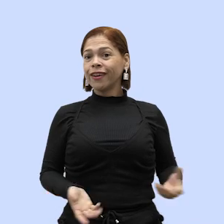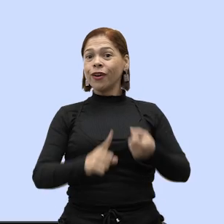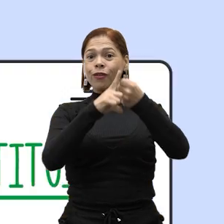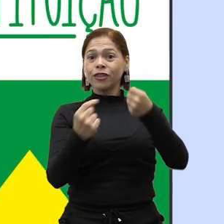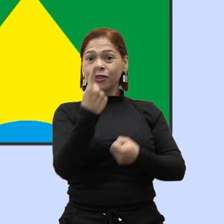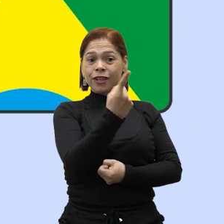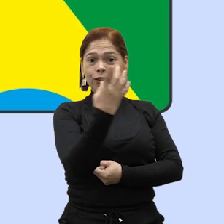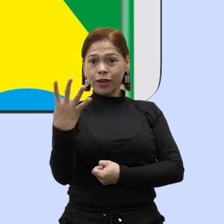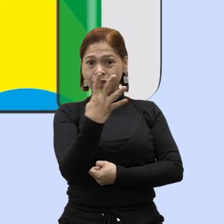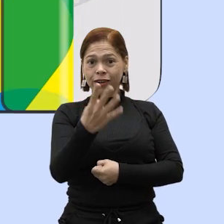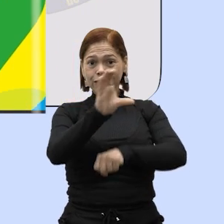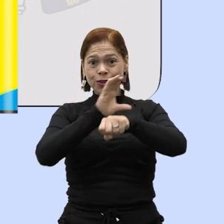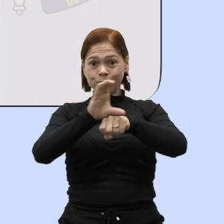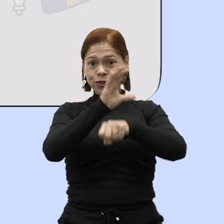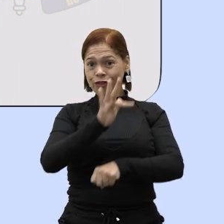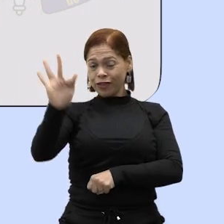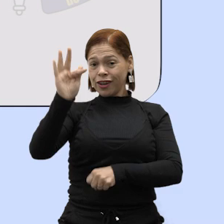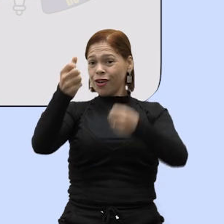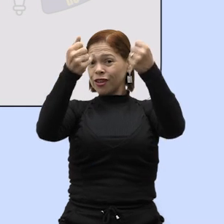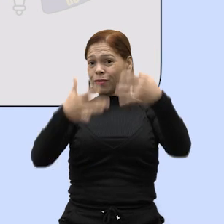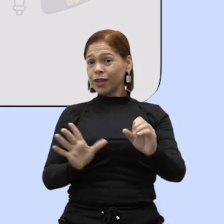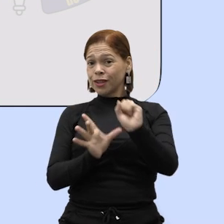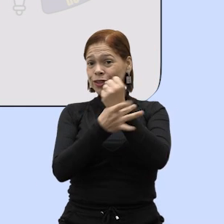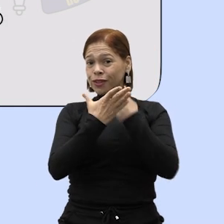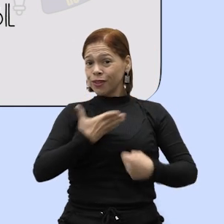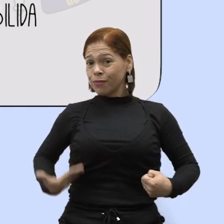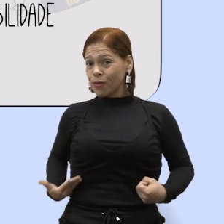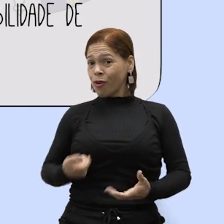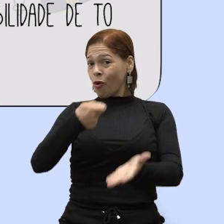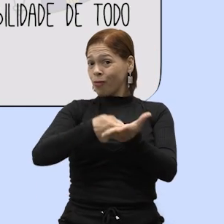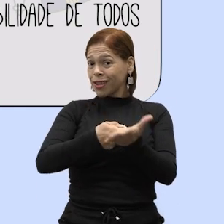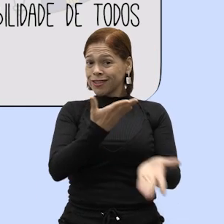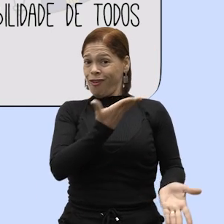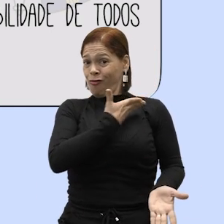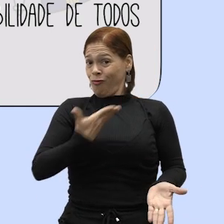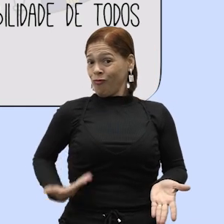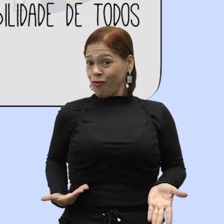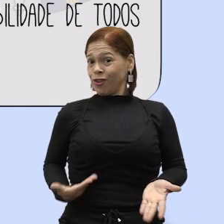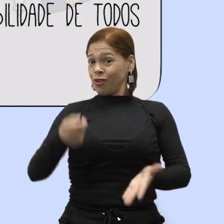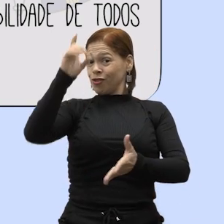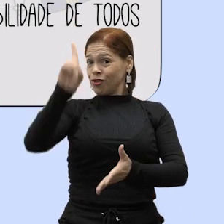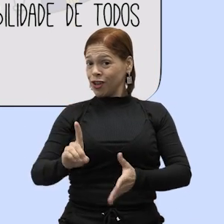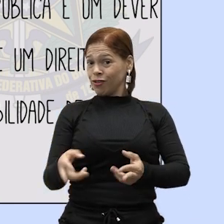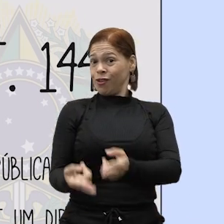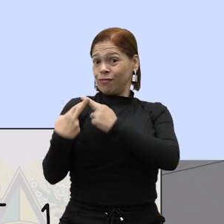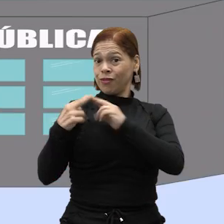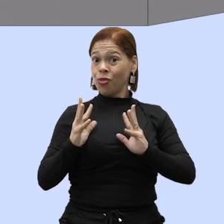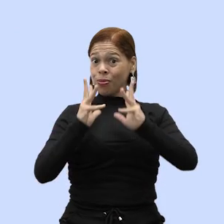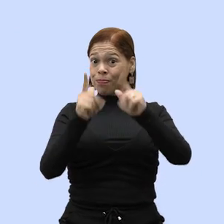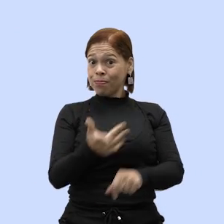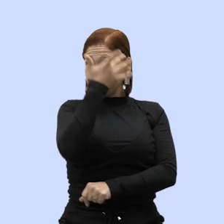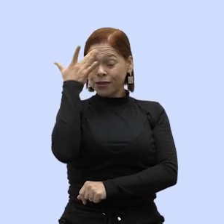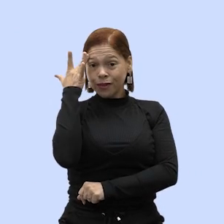O artigo 144 da Constituição Federal diz que a segurança pública é um dever do Estado e um direito e responsabilidade